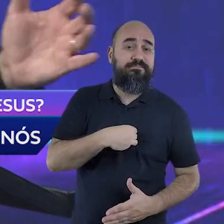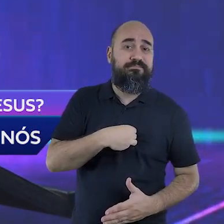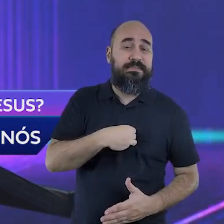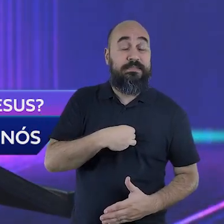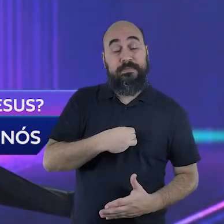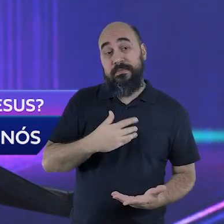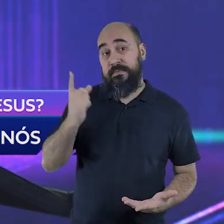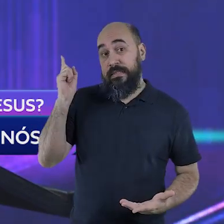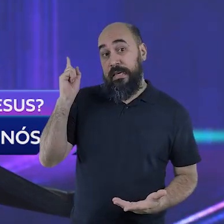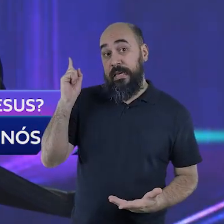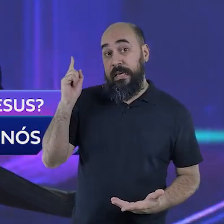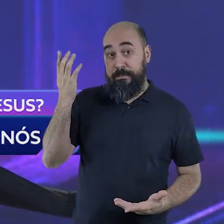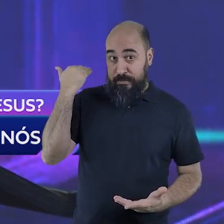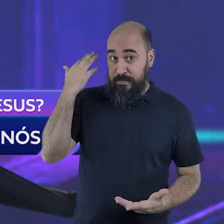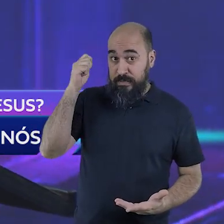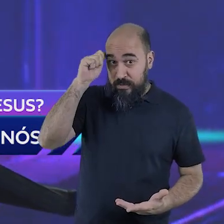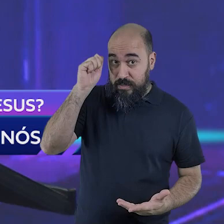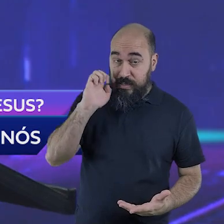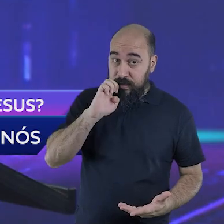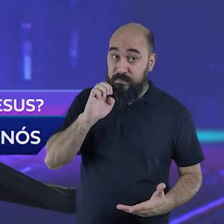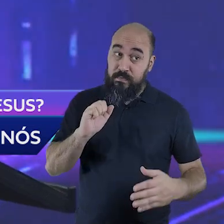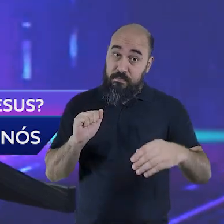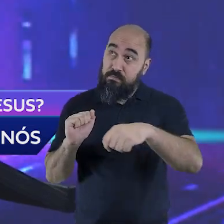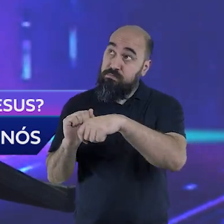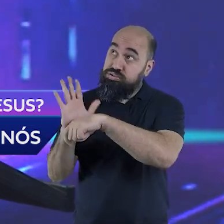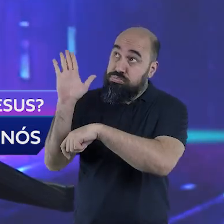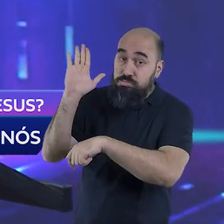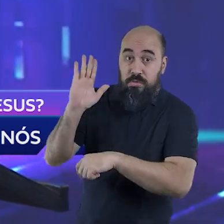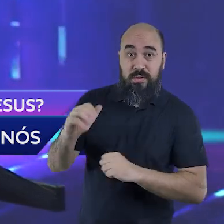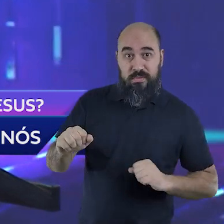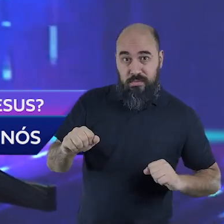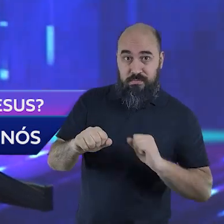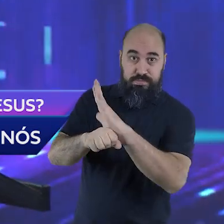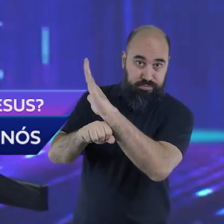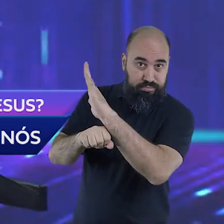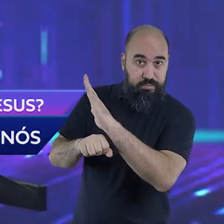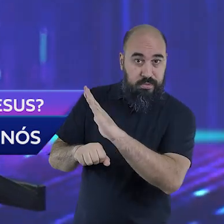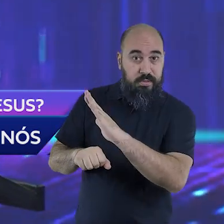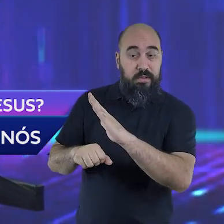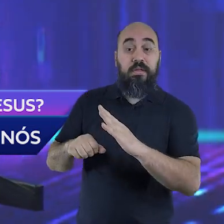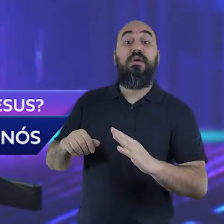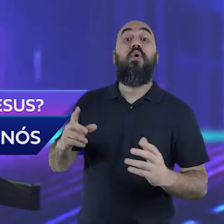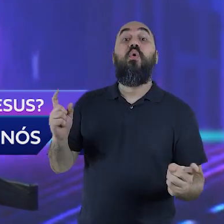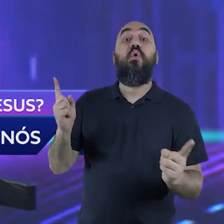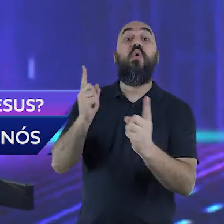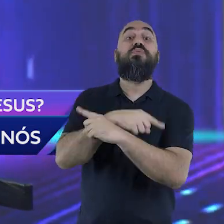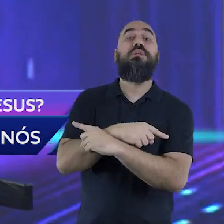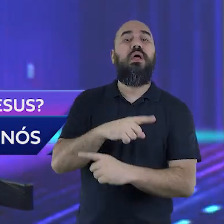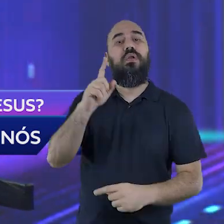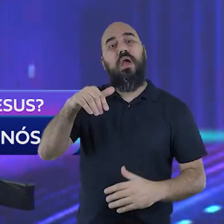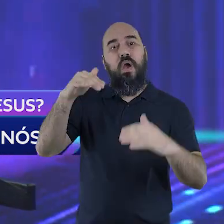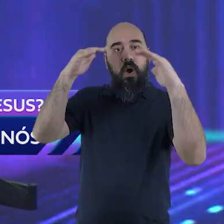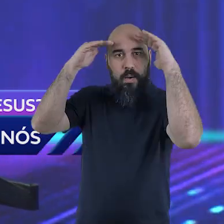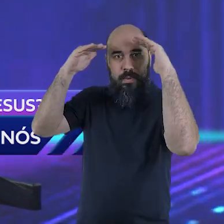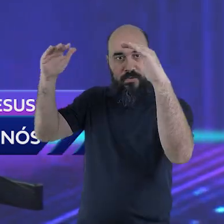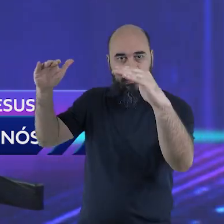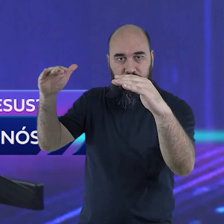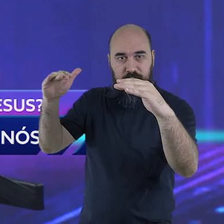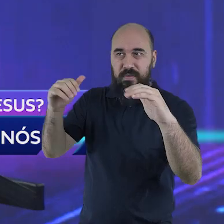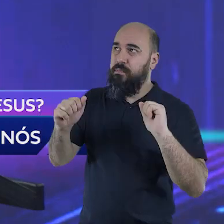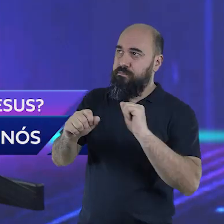a redenção seria o resultado inverso, completa obediência. Adão e Eva